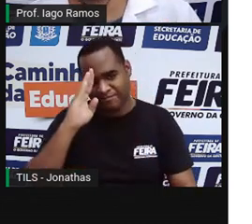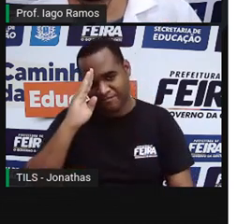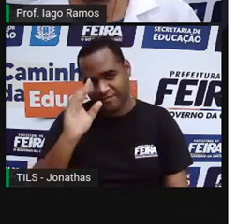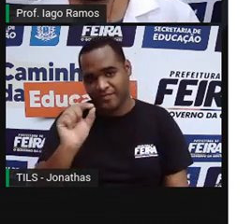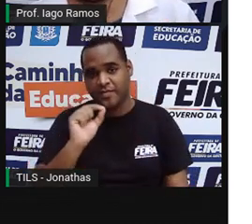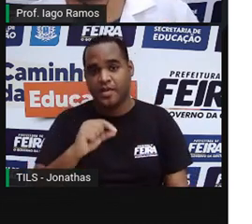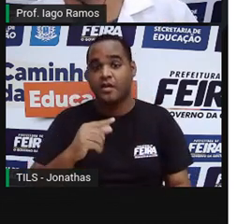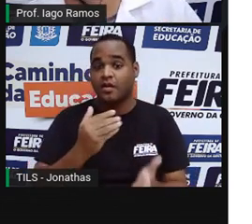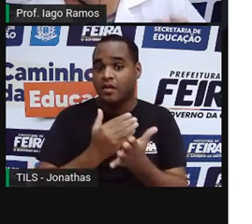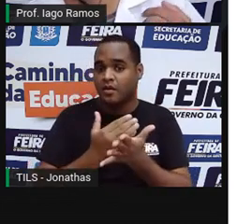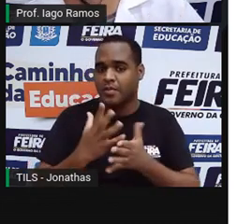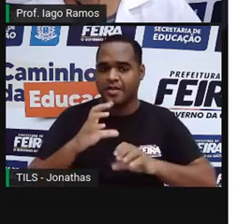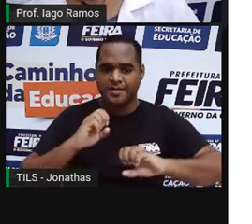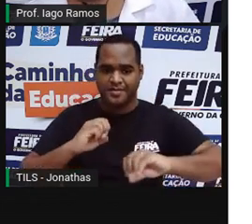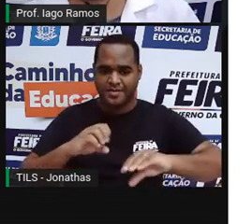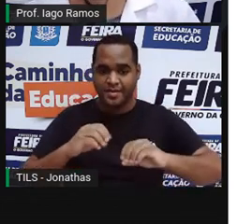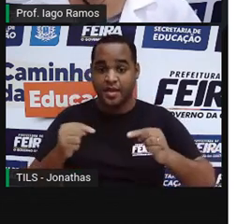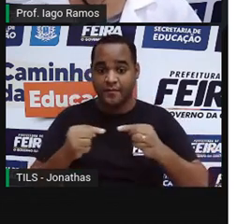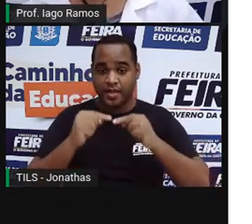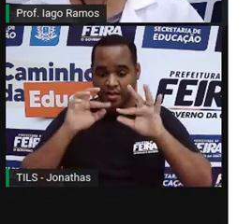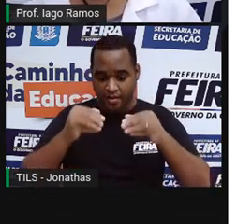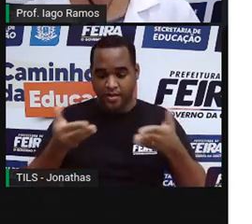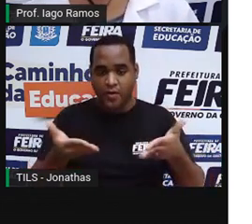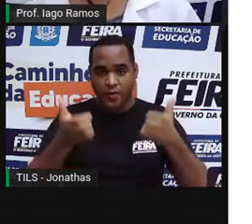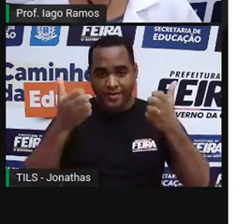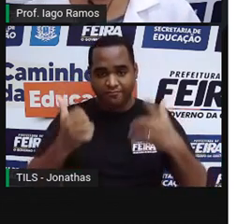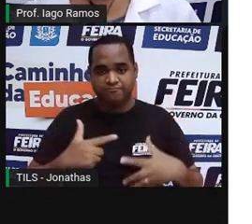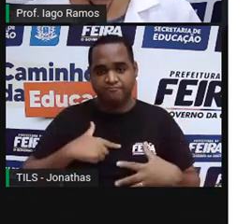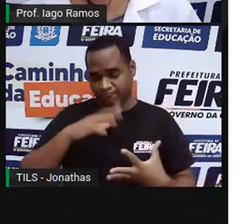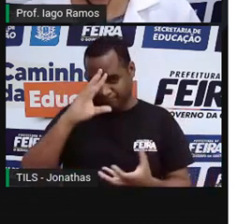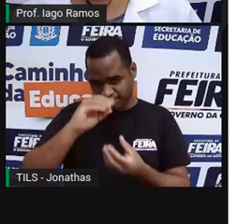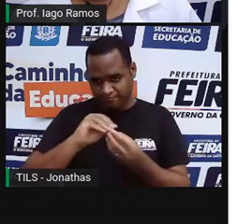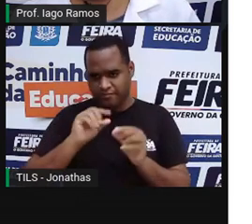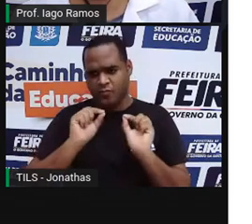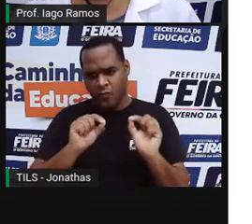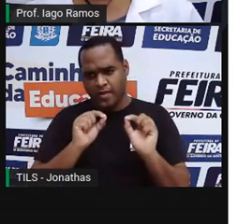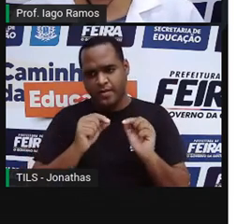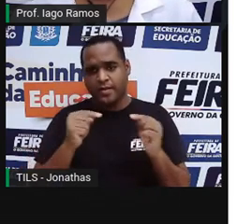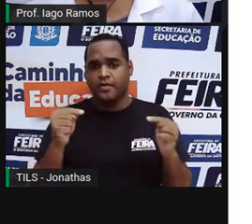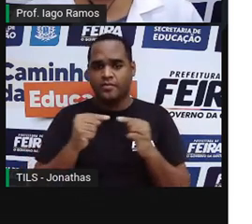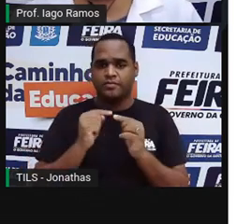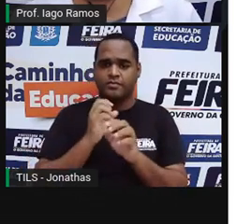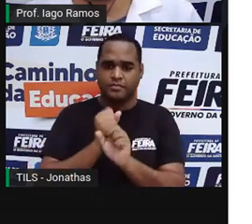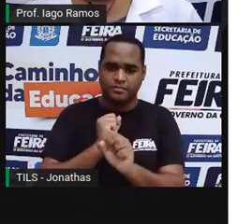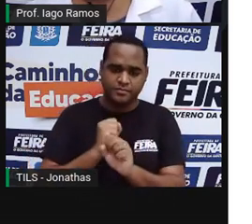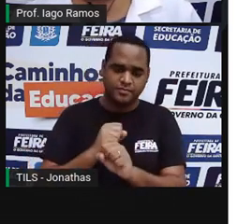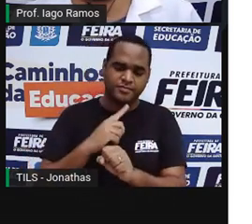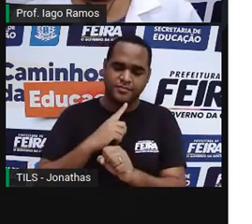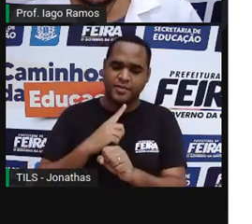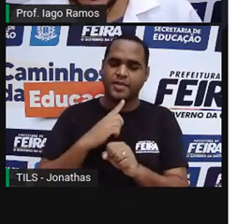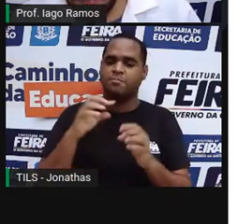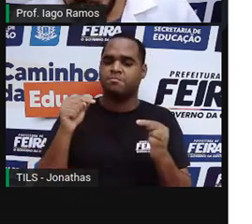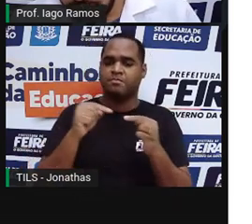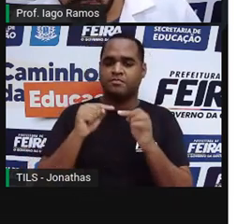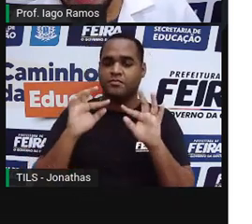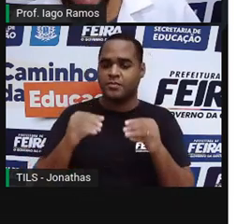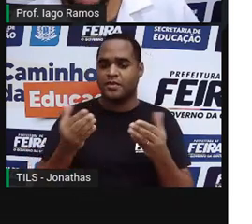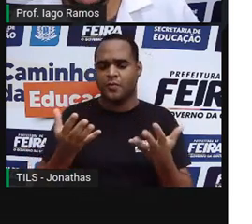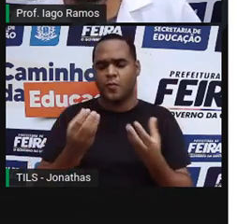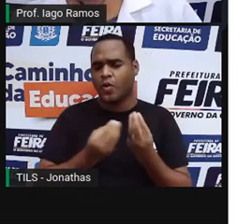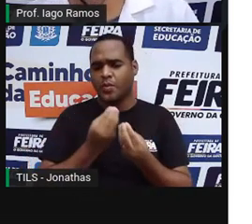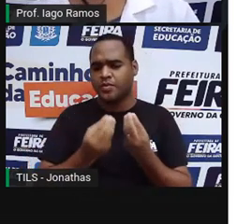quando iniciamos a aula, até aqui, foi tentar entender o que são essas grandezas não proporcionais. Tá bom?